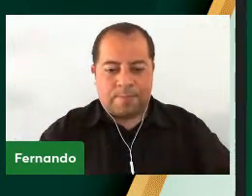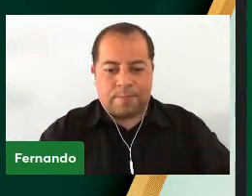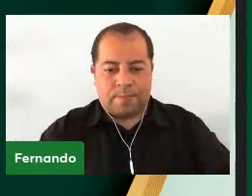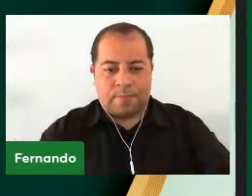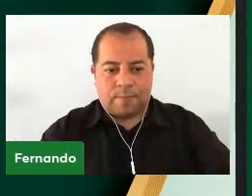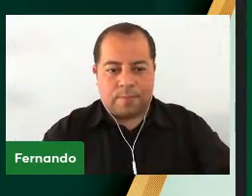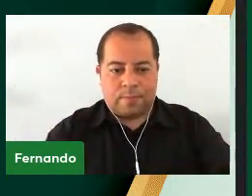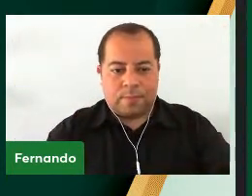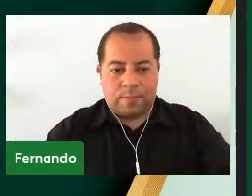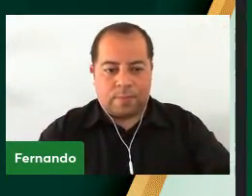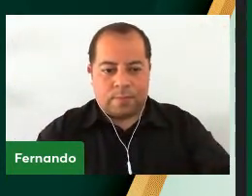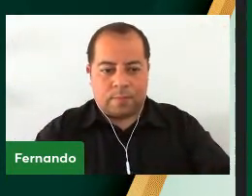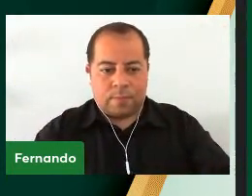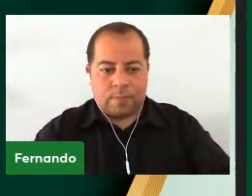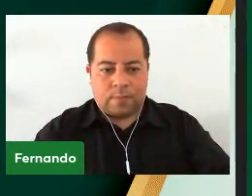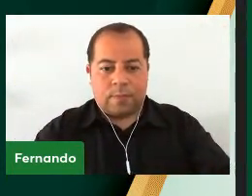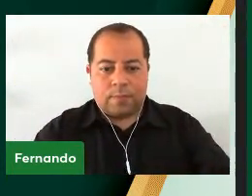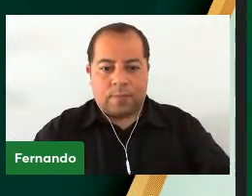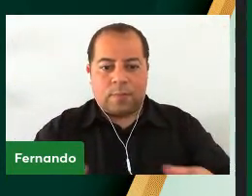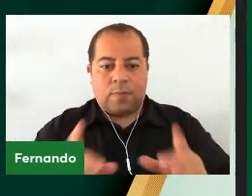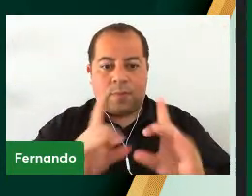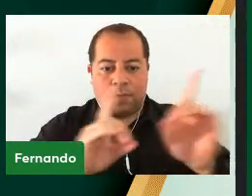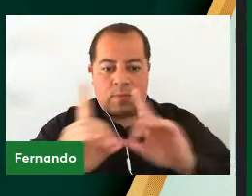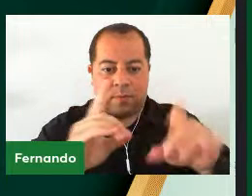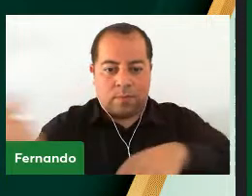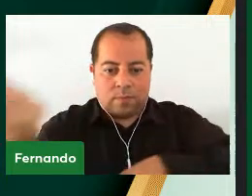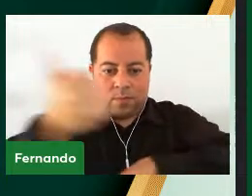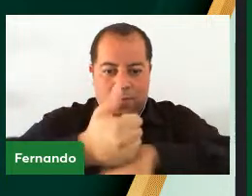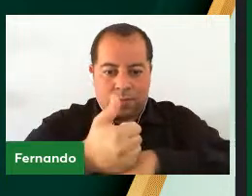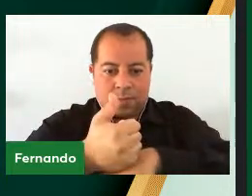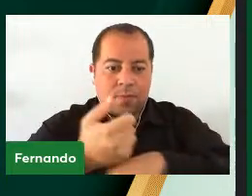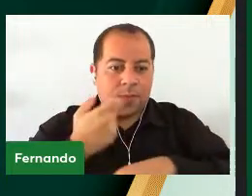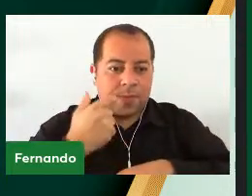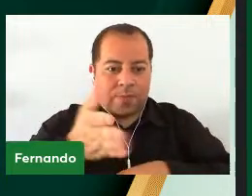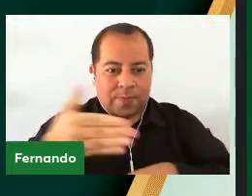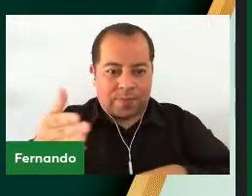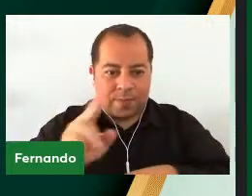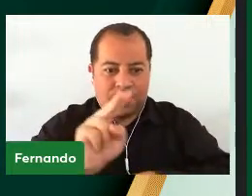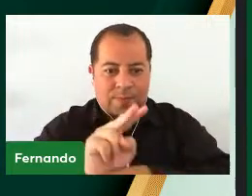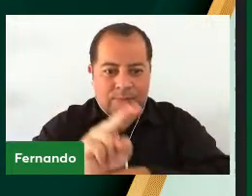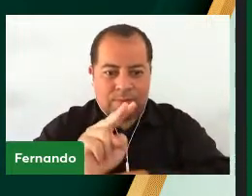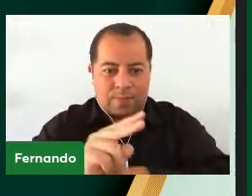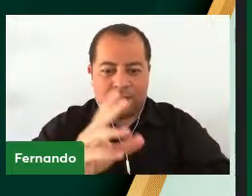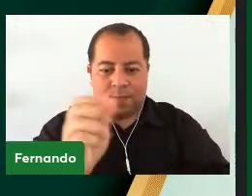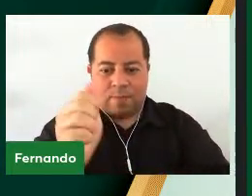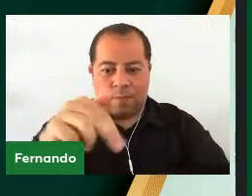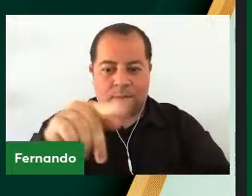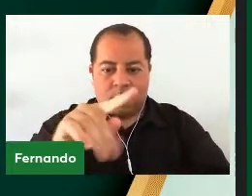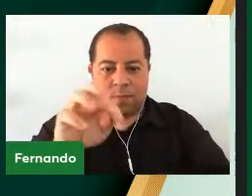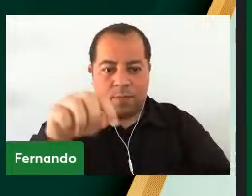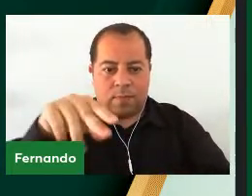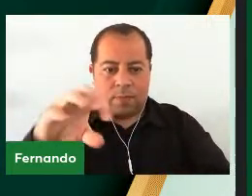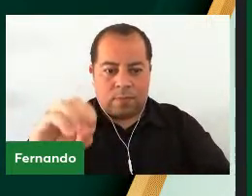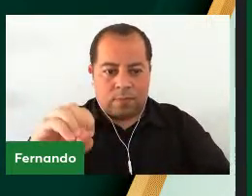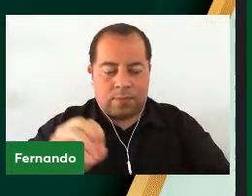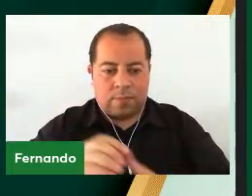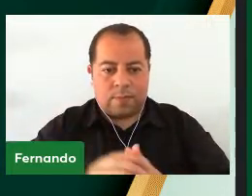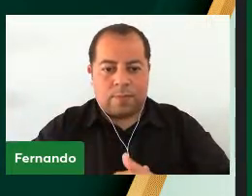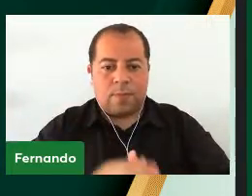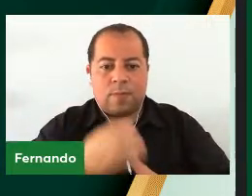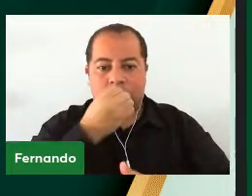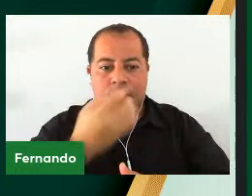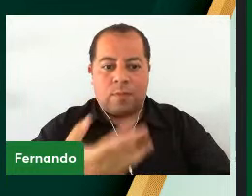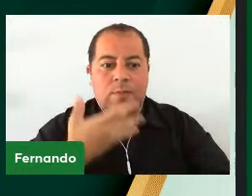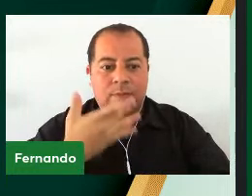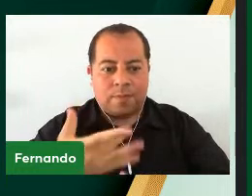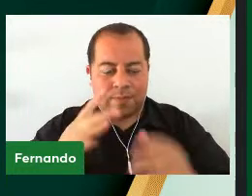Coordenador substituto do curso de Arquicultura, professor Antônio Kleber da Silva Camargo. Boa tarde a